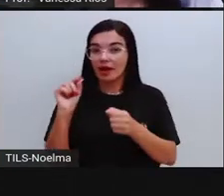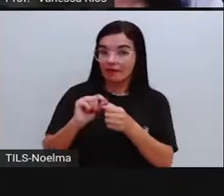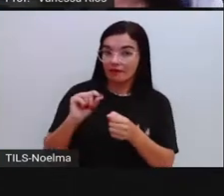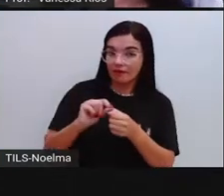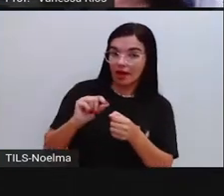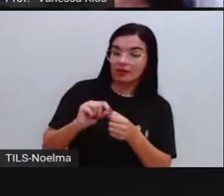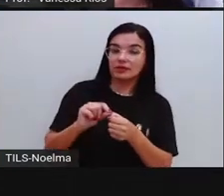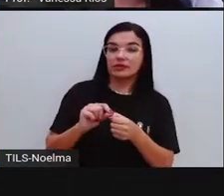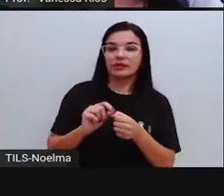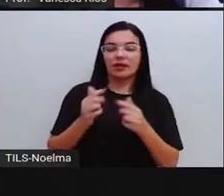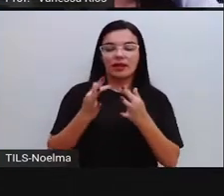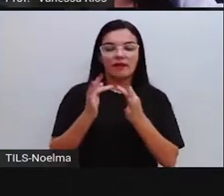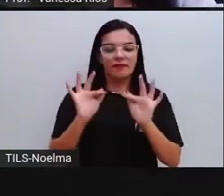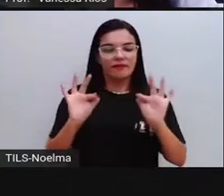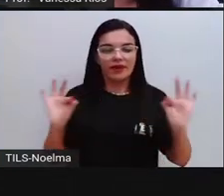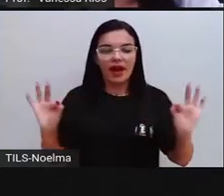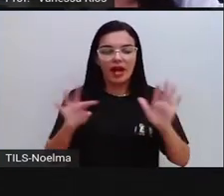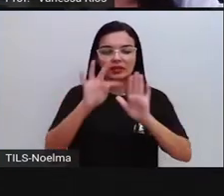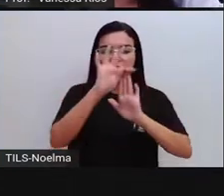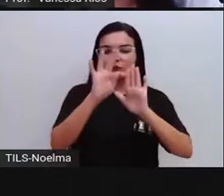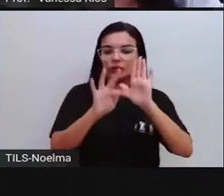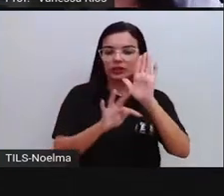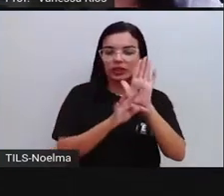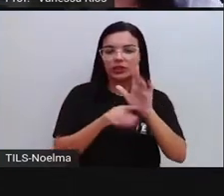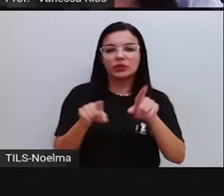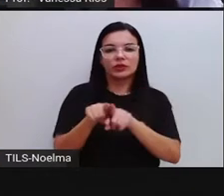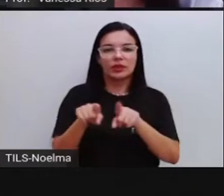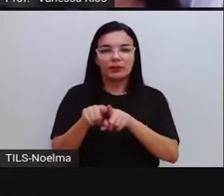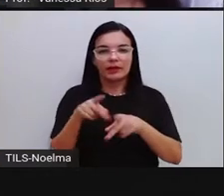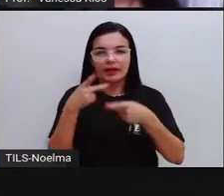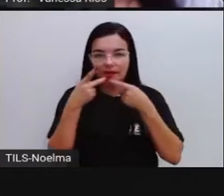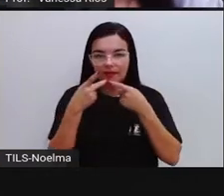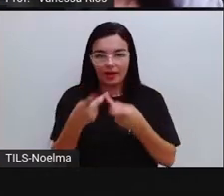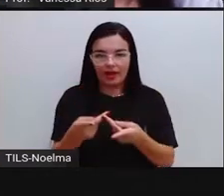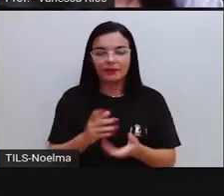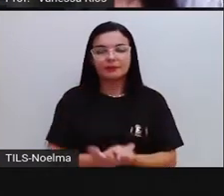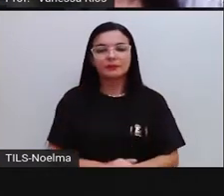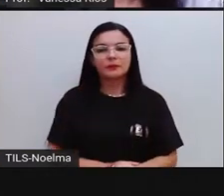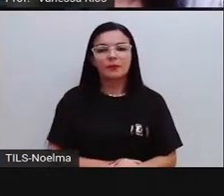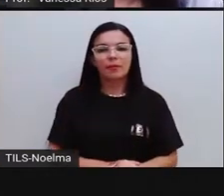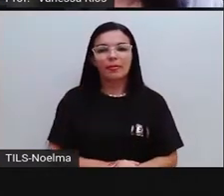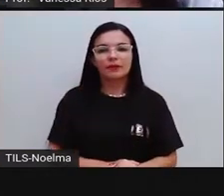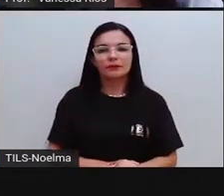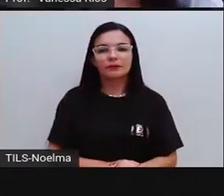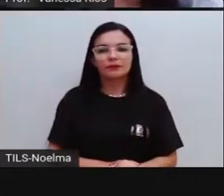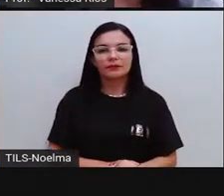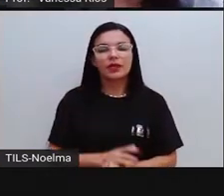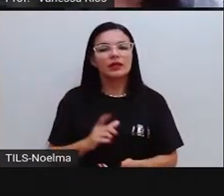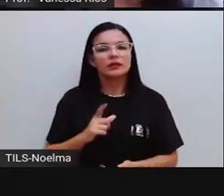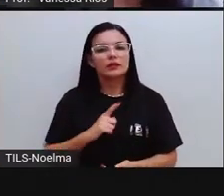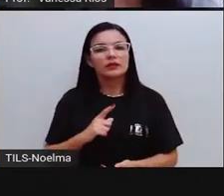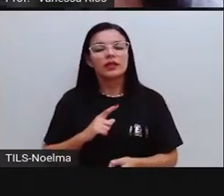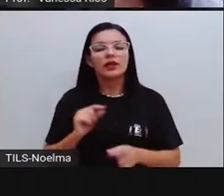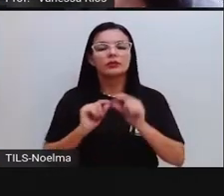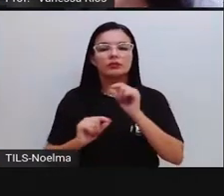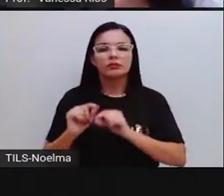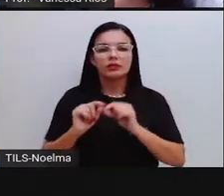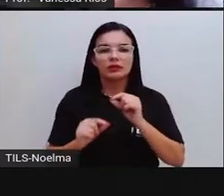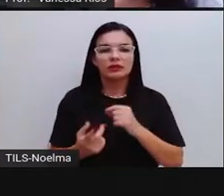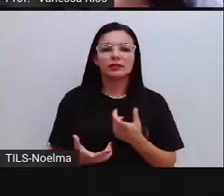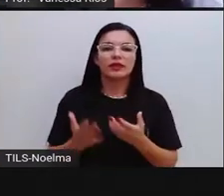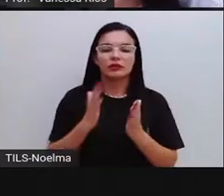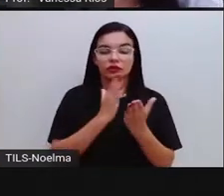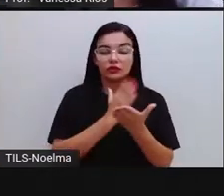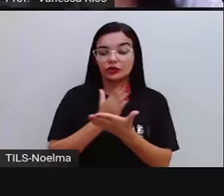nas frases, nos textos e também nas falas, né? E aí entre essas classificações, essas